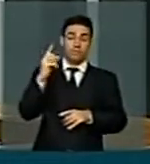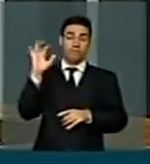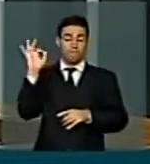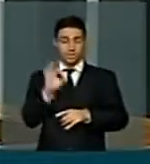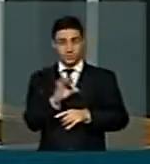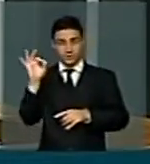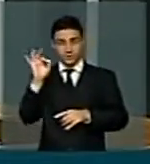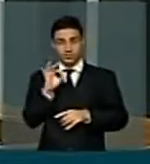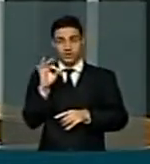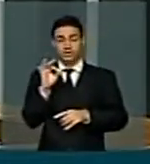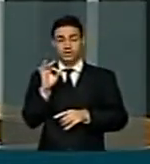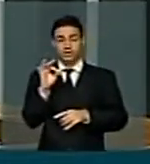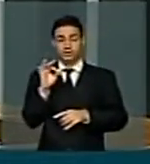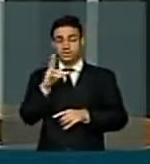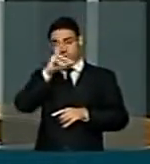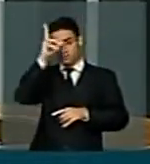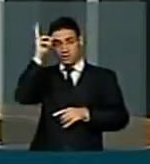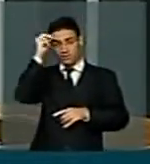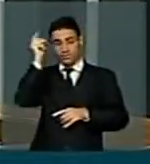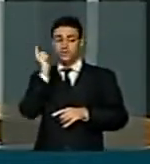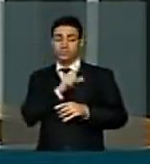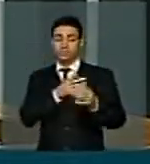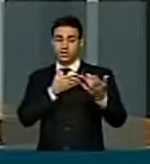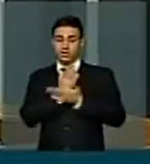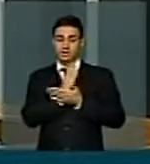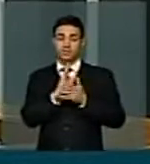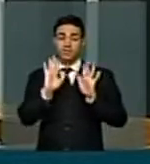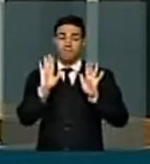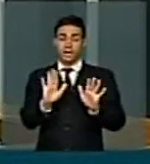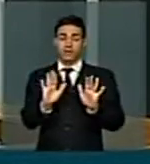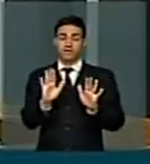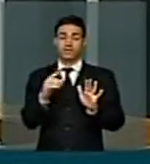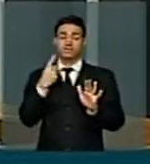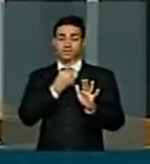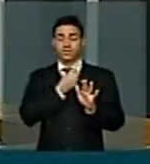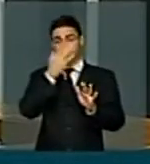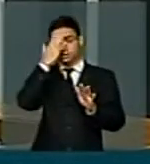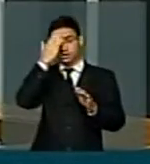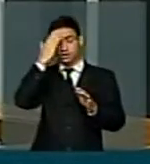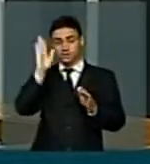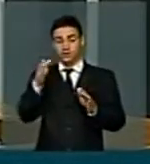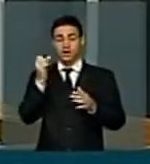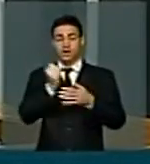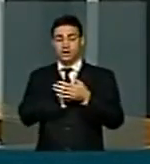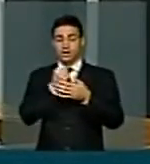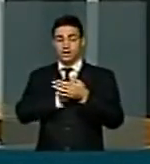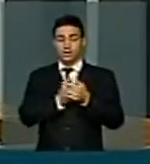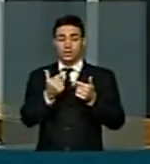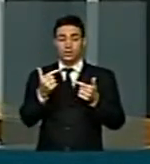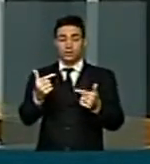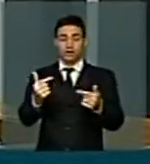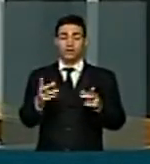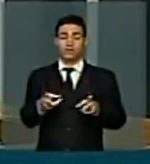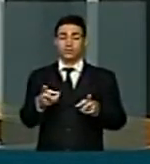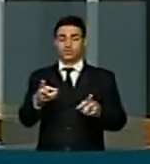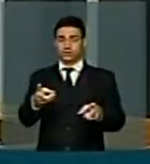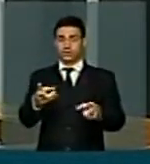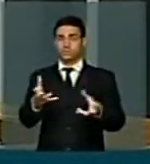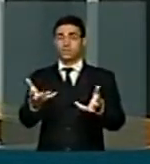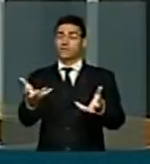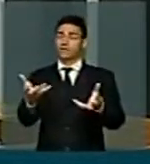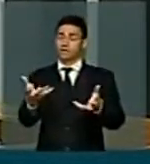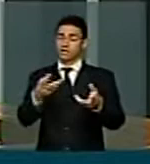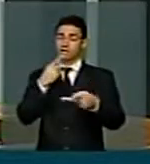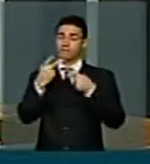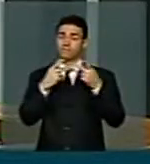prefeitas eleitas, mas sabemos que a luta continua e gostaríamos de colocar.